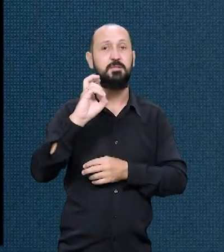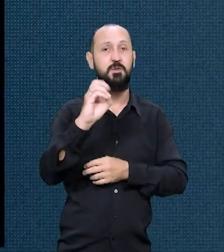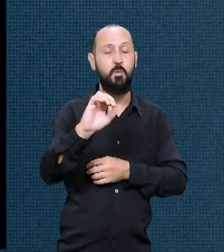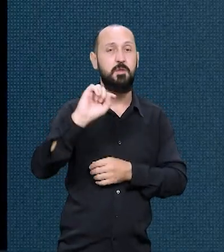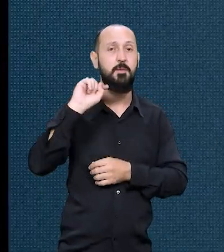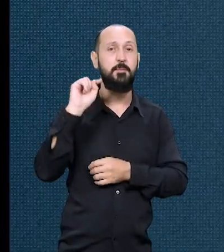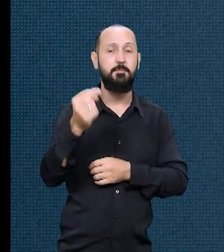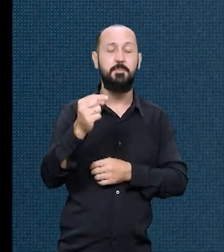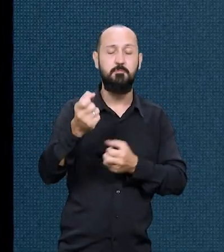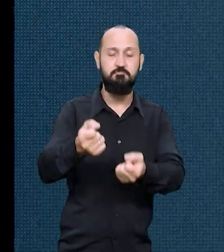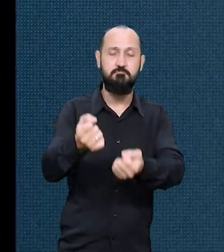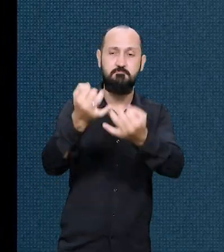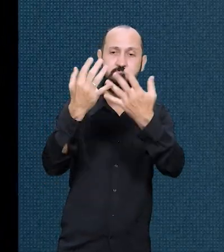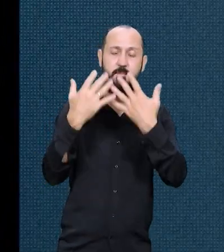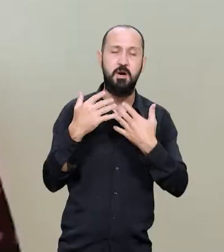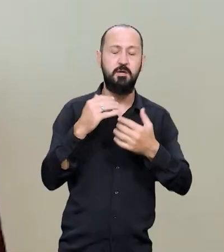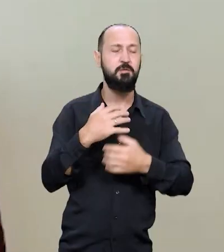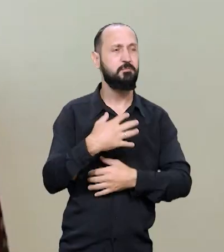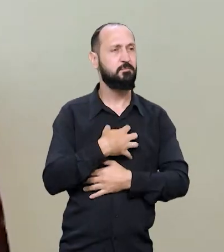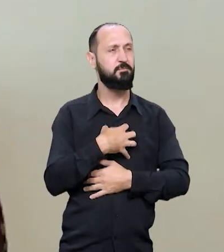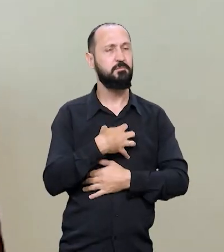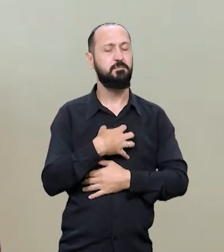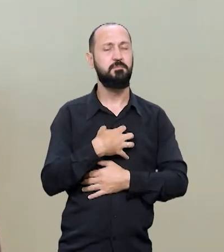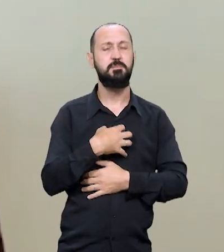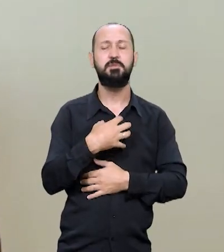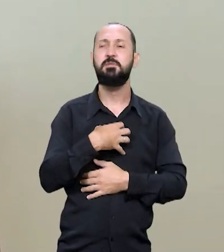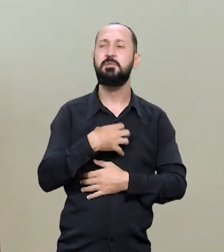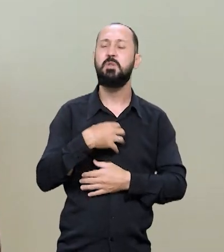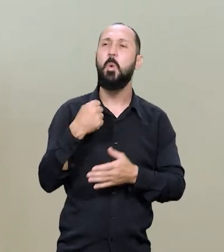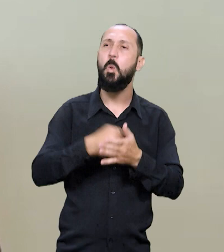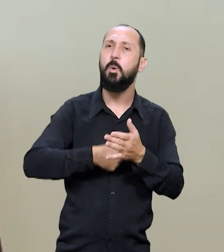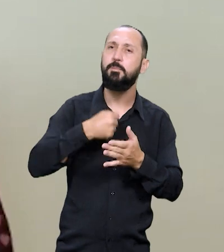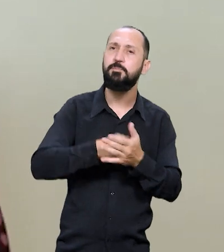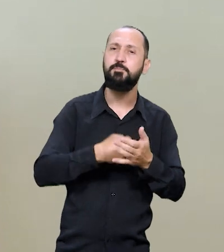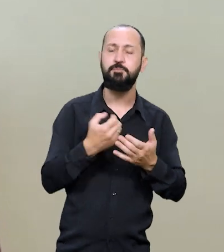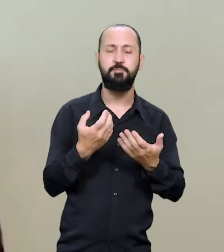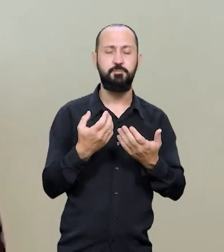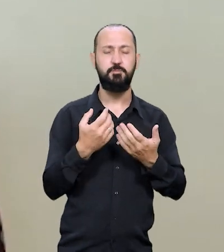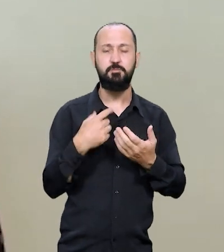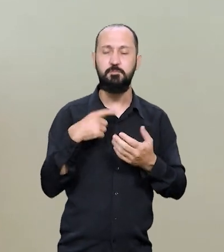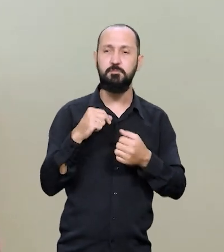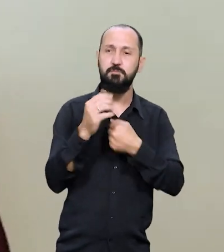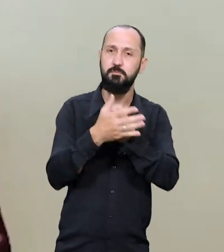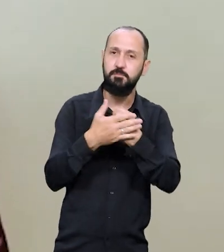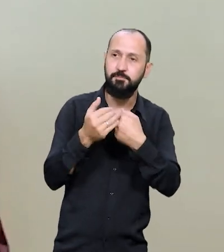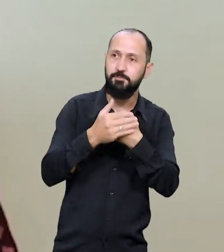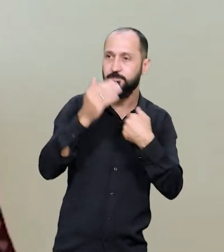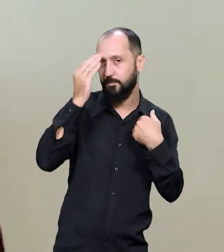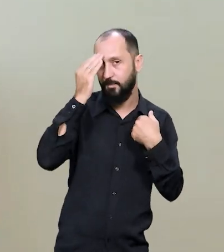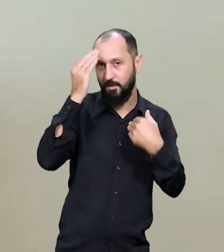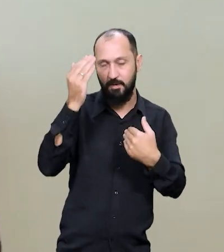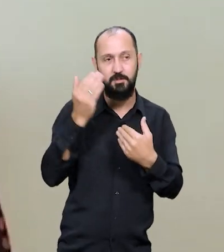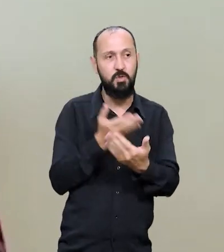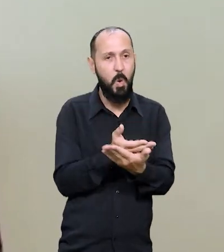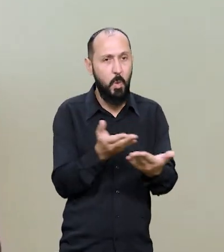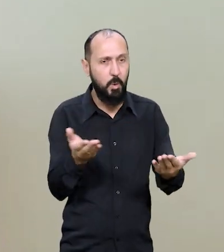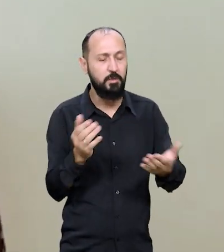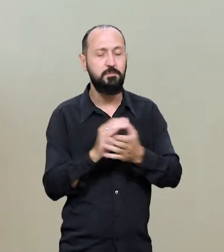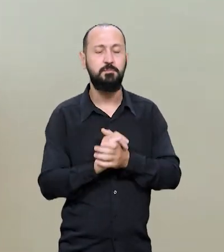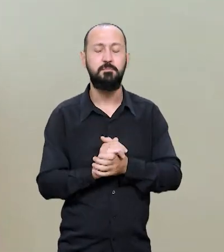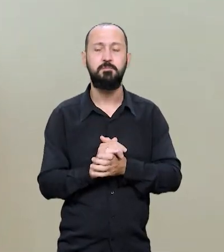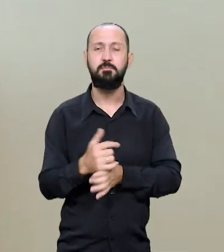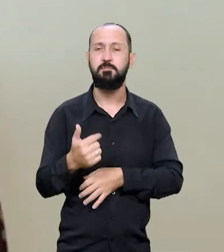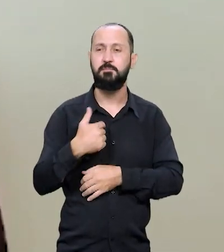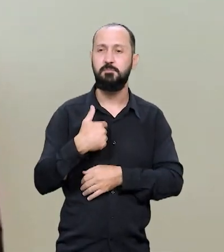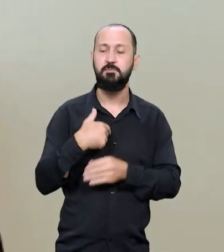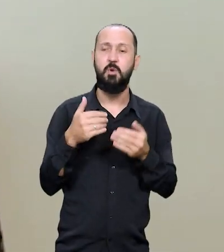50 mil relatos. Eu me senti na obrigação, sabe? De dar um carinho e agradecer todo mundo.